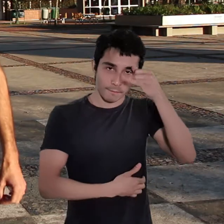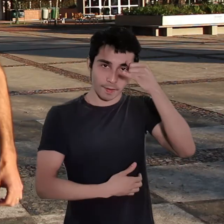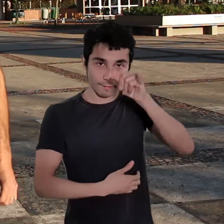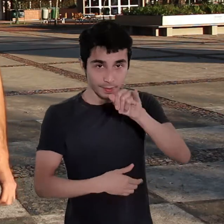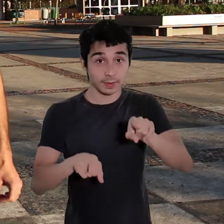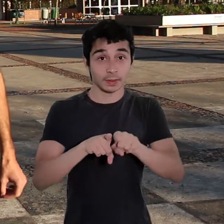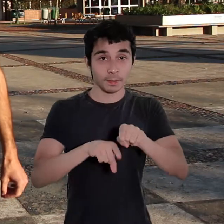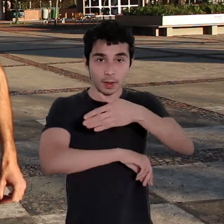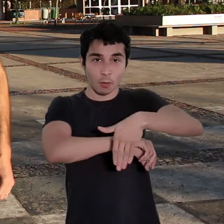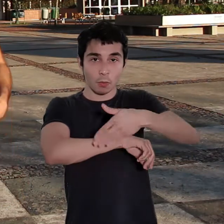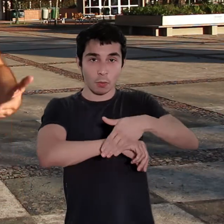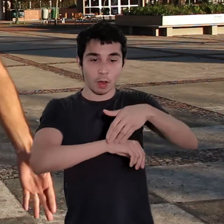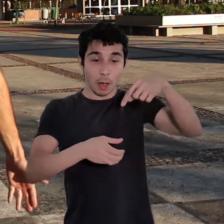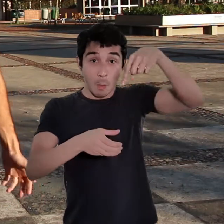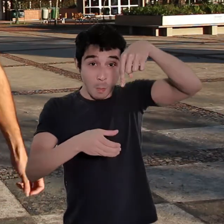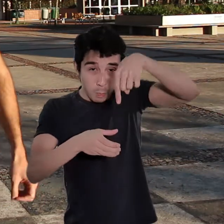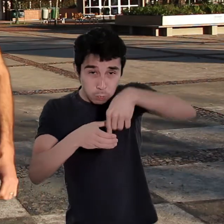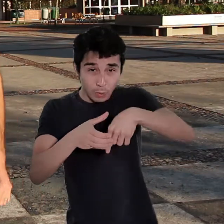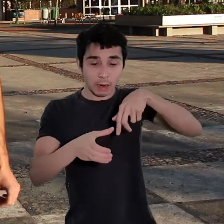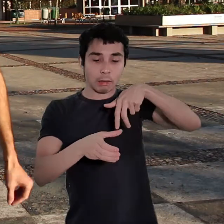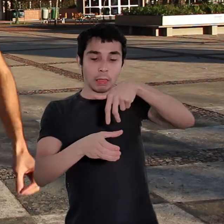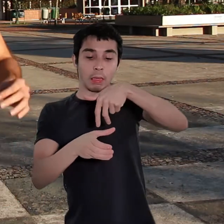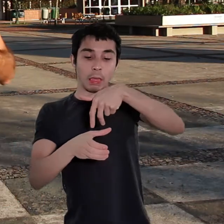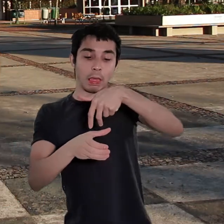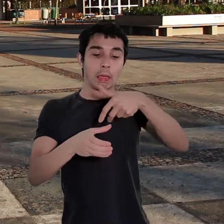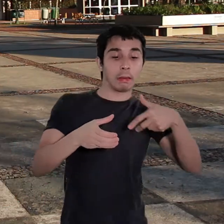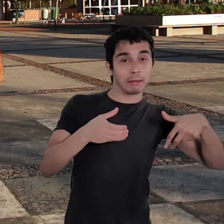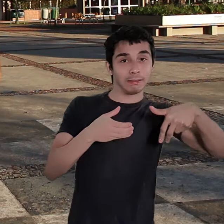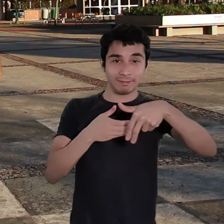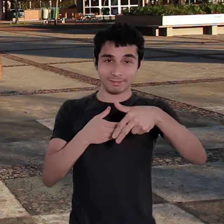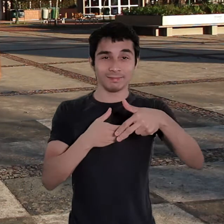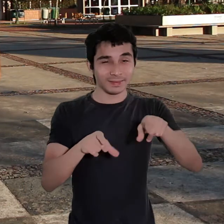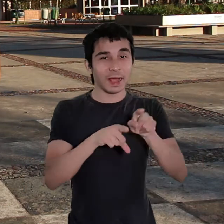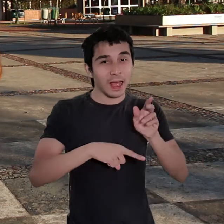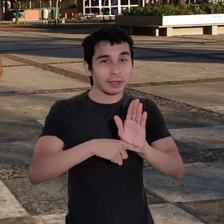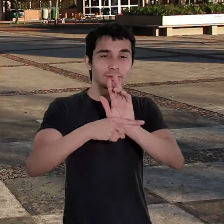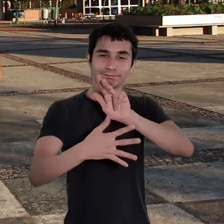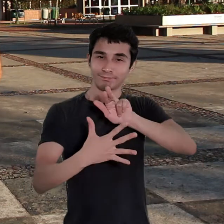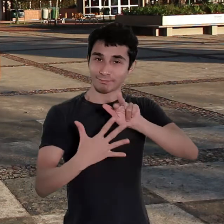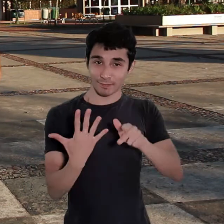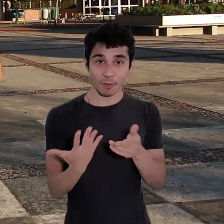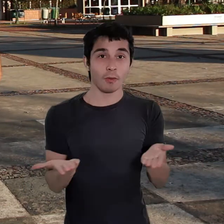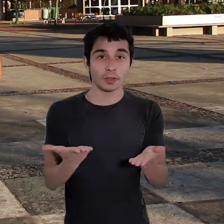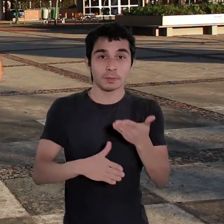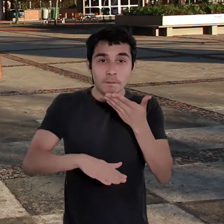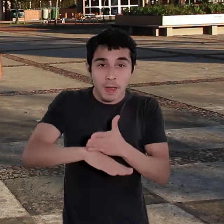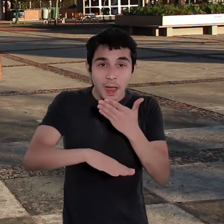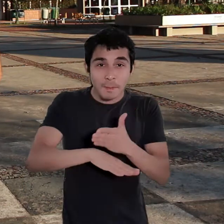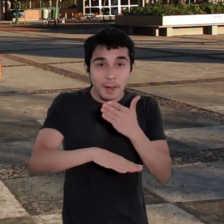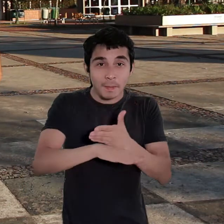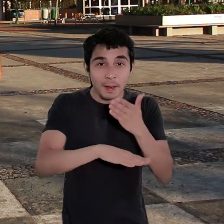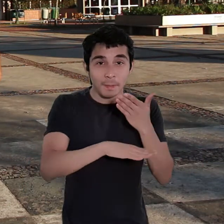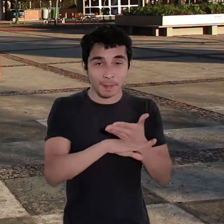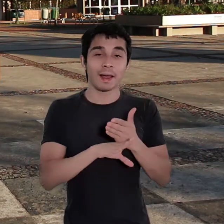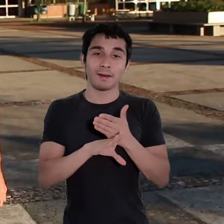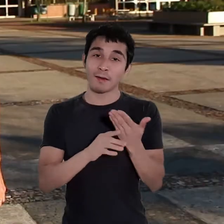desviar de buracos na rua, entre outras coisas. Então, a gente vai fazer algumas atividades propostas pelos educadores do Sesc Taquera e gostaria que